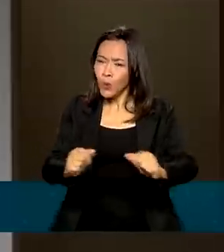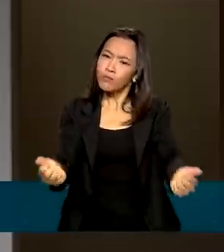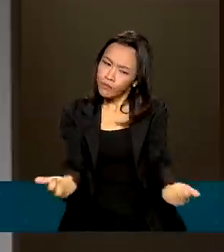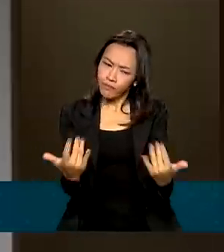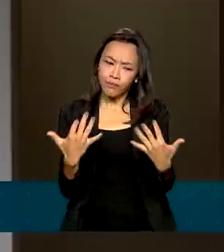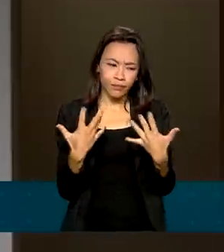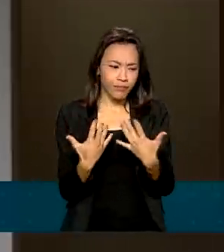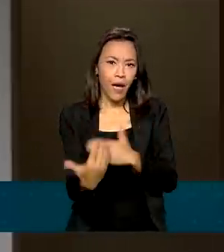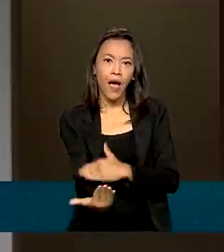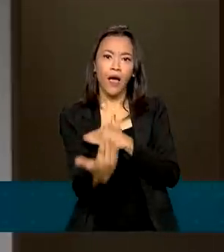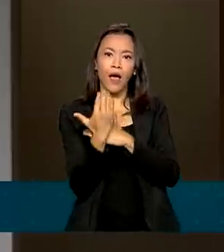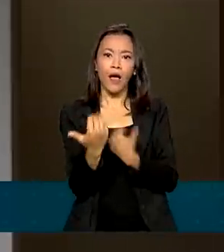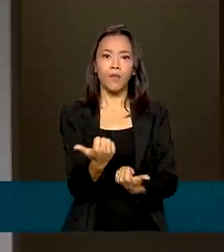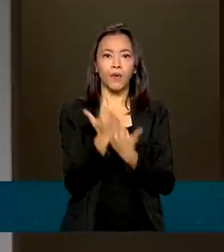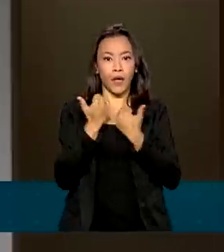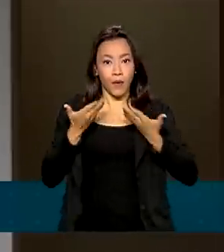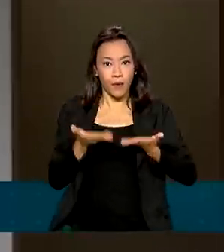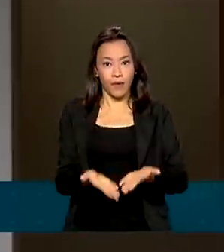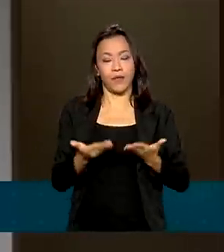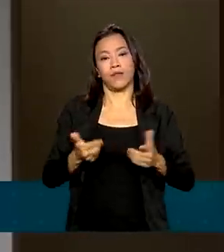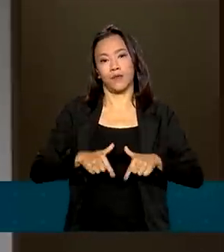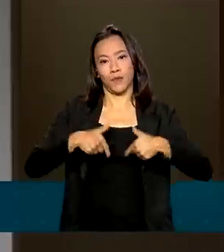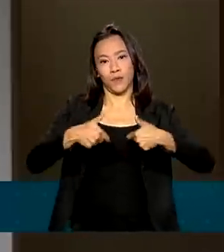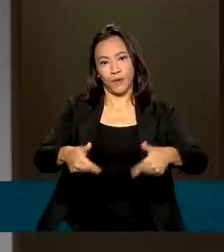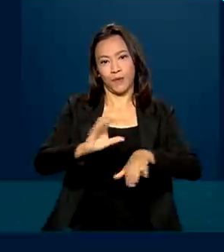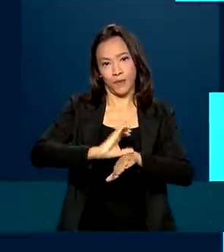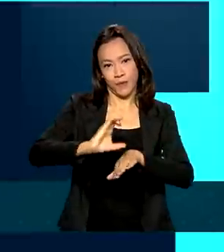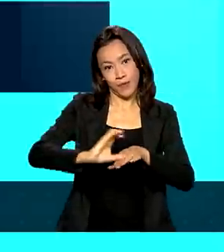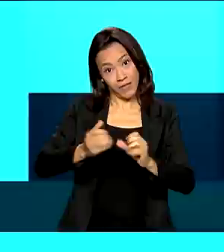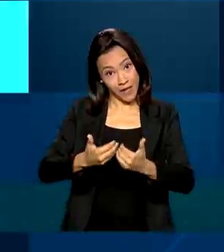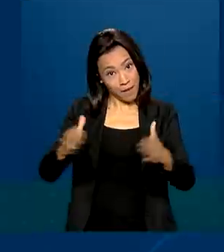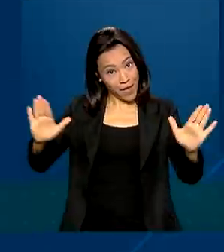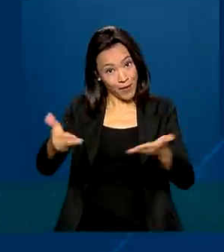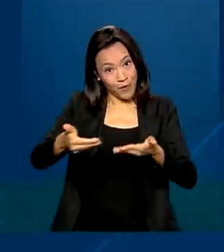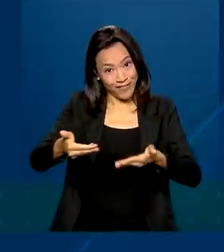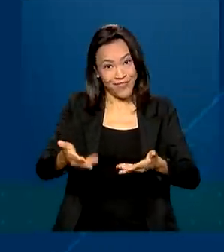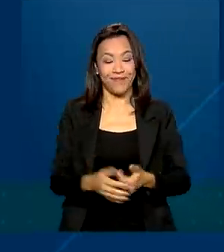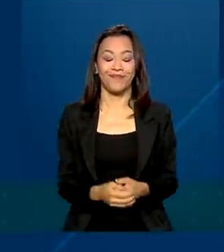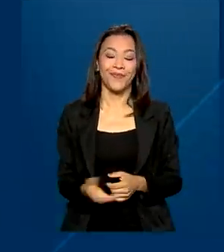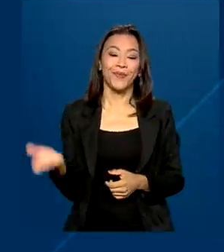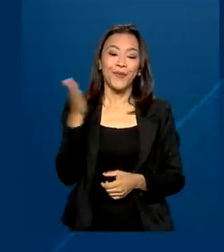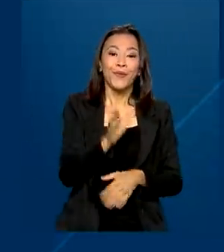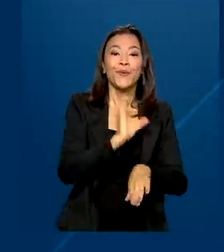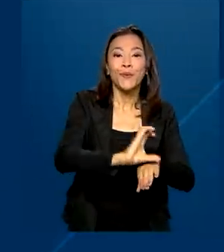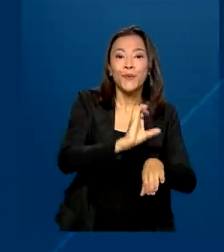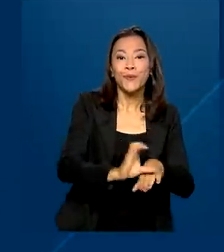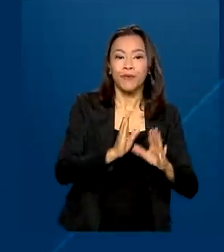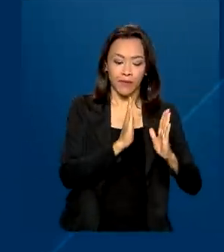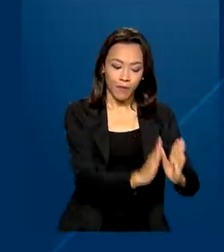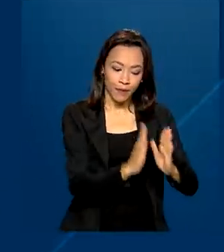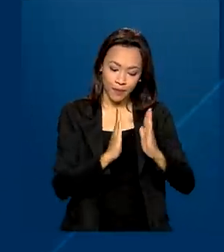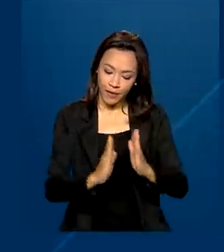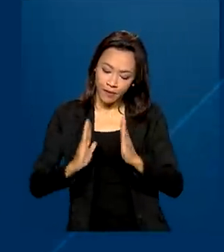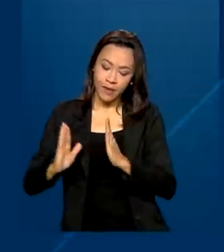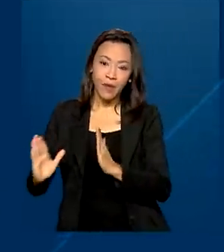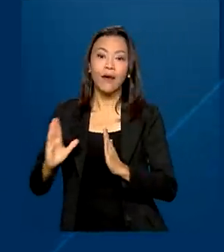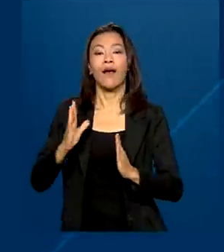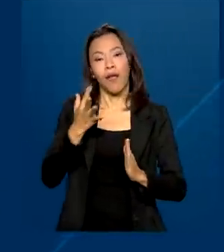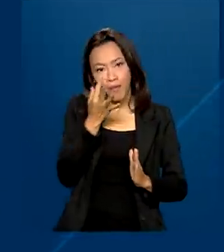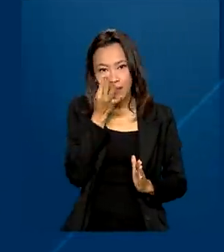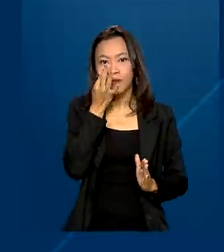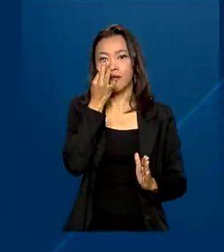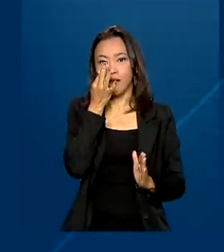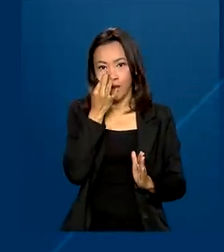a colaborar com essa iniciativa. E esse convite está aberto. O curso deverá ser oferecido em módulos e de forma presencial.